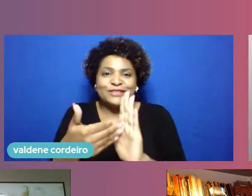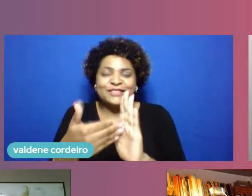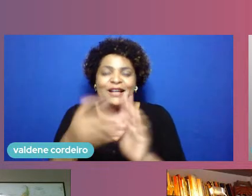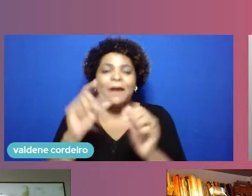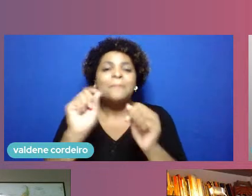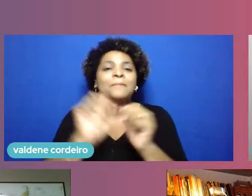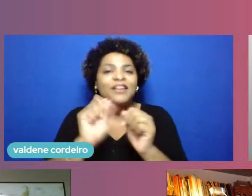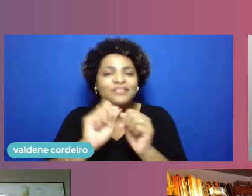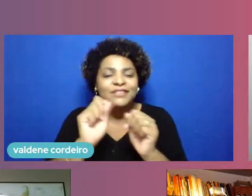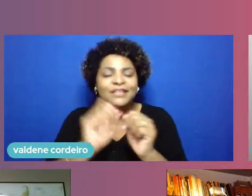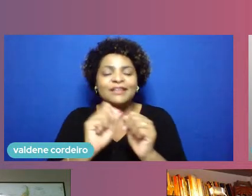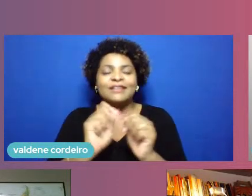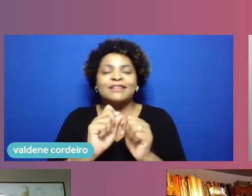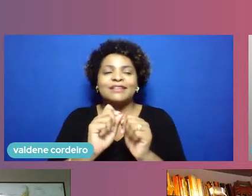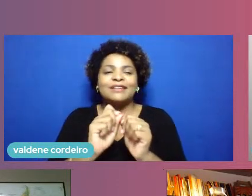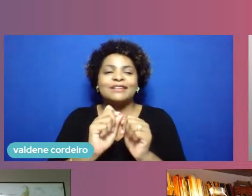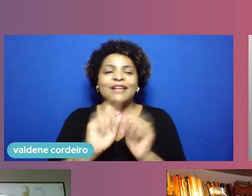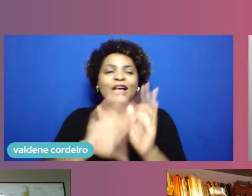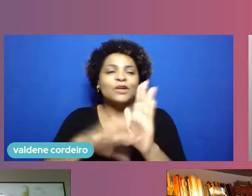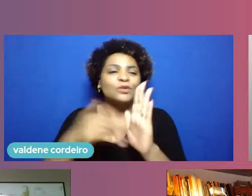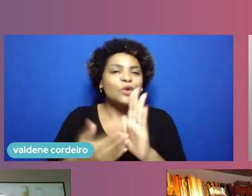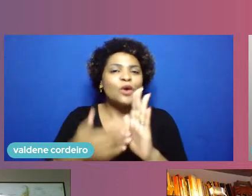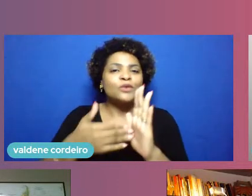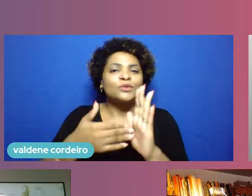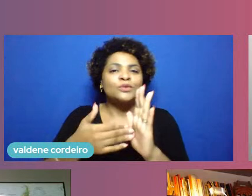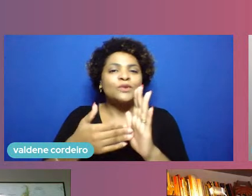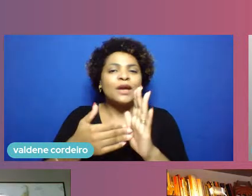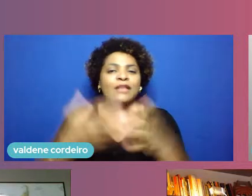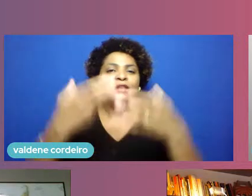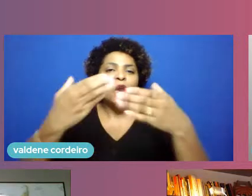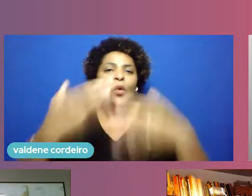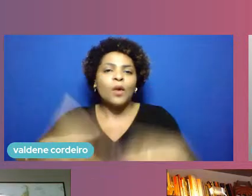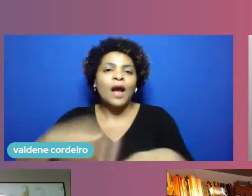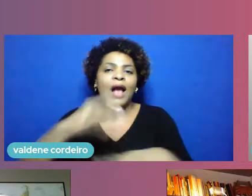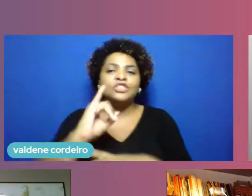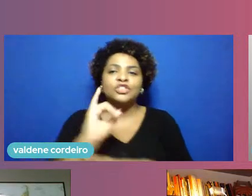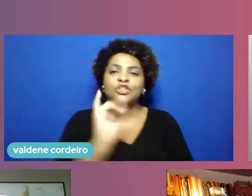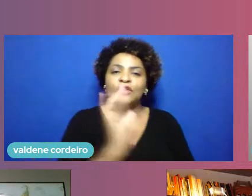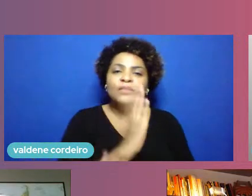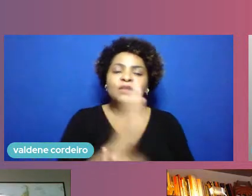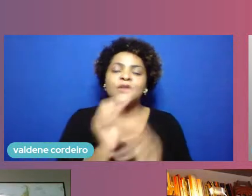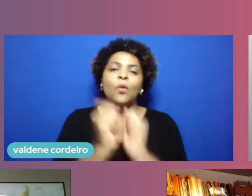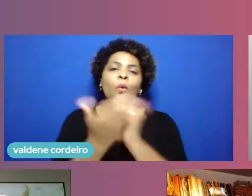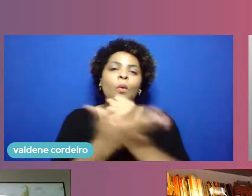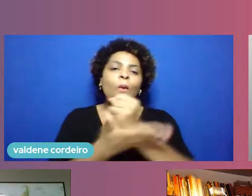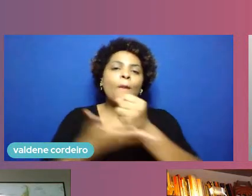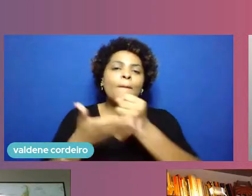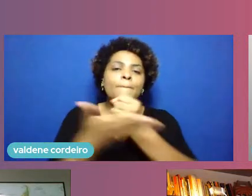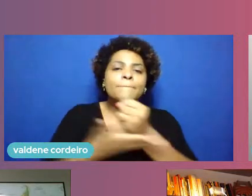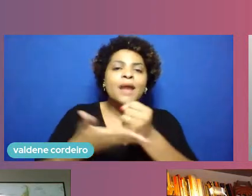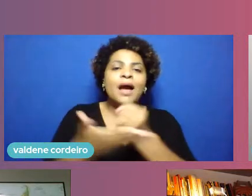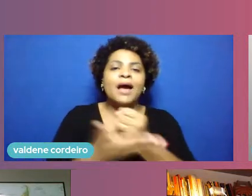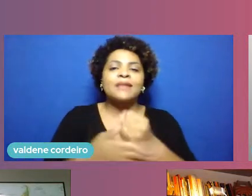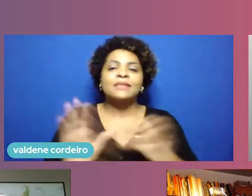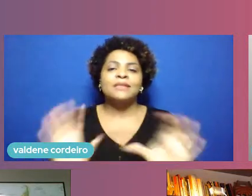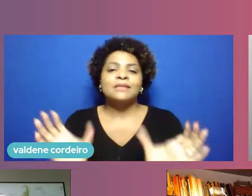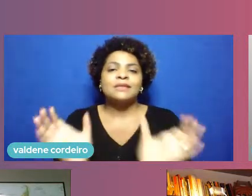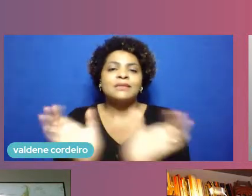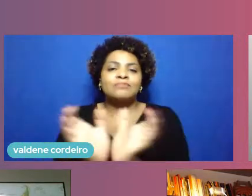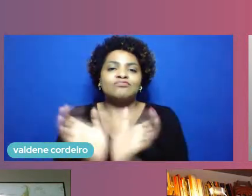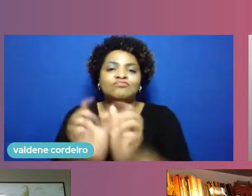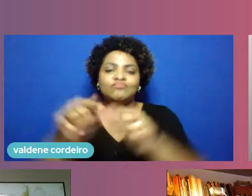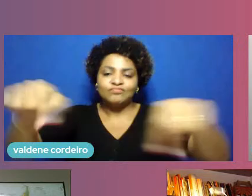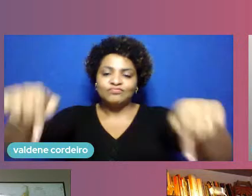esse campo de inovação baseado nesse clash cultural nessas diferentes